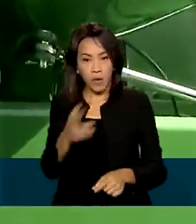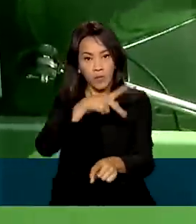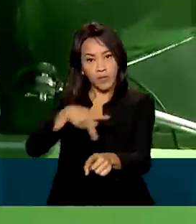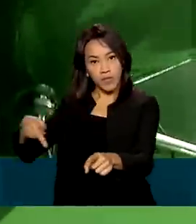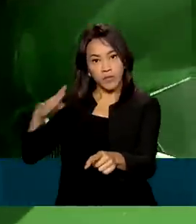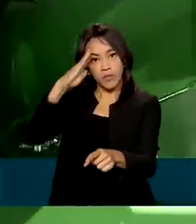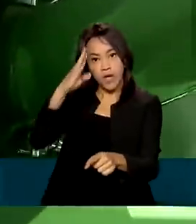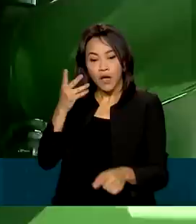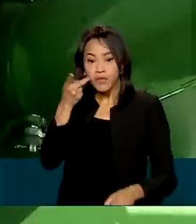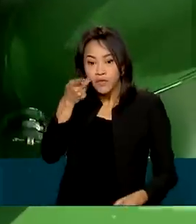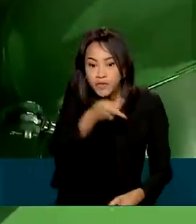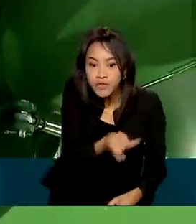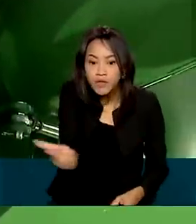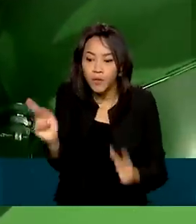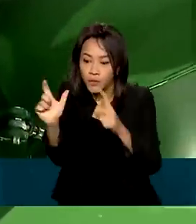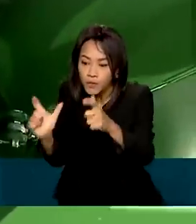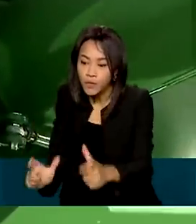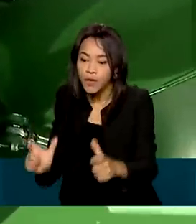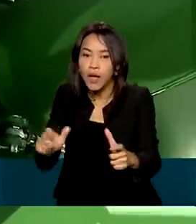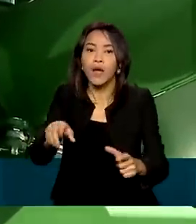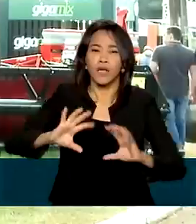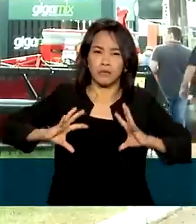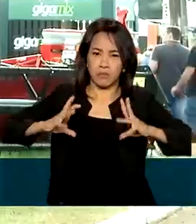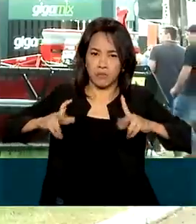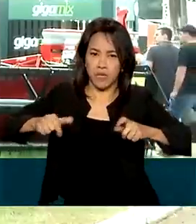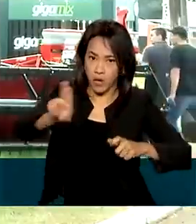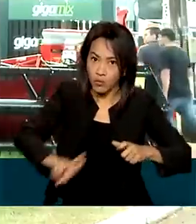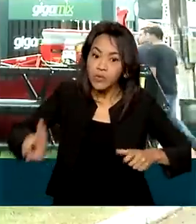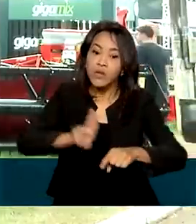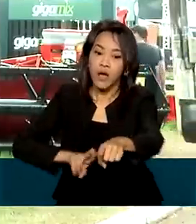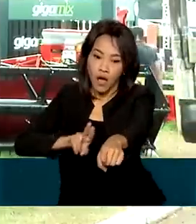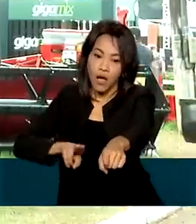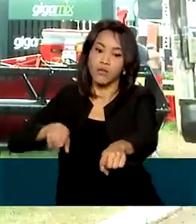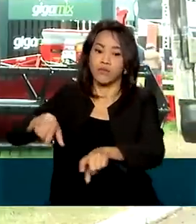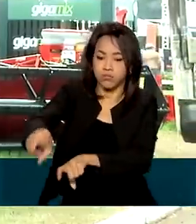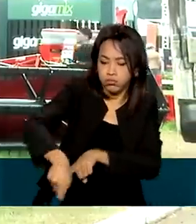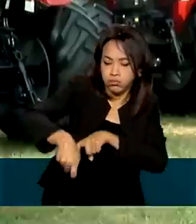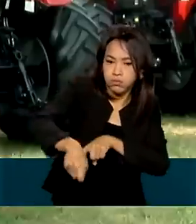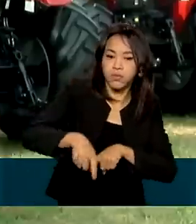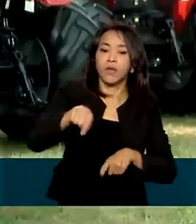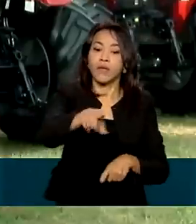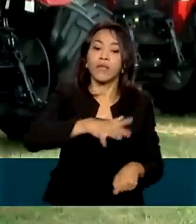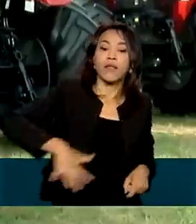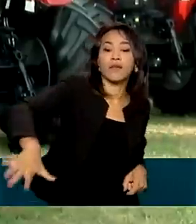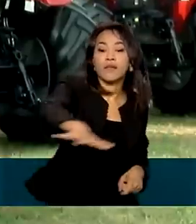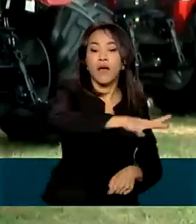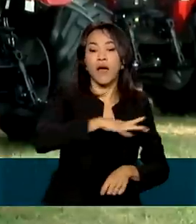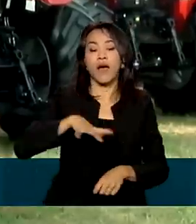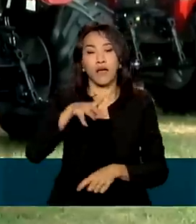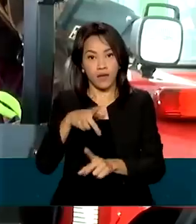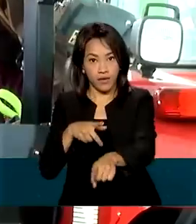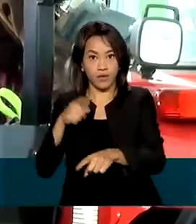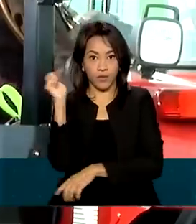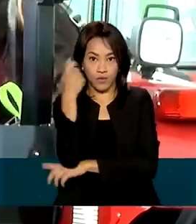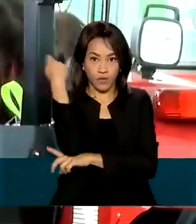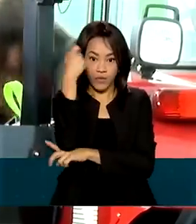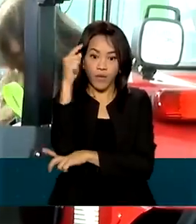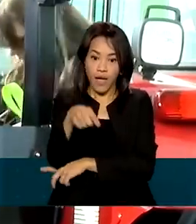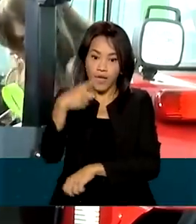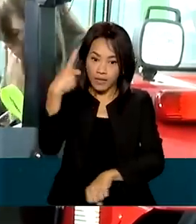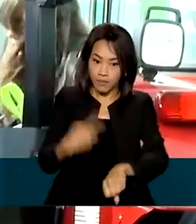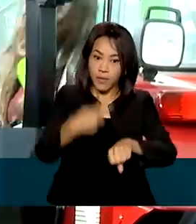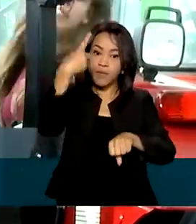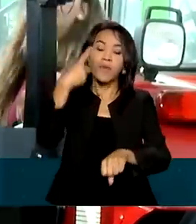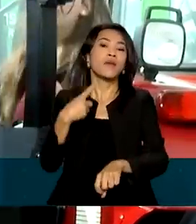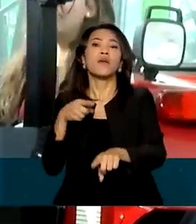visitou as colheitadeiras usadas na lavoura de soja. A região noroeste do Rio Grande do Sul, onde fica Santa Rosa, é pioneira na